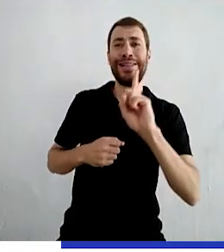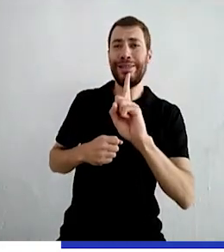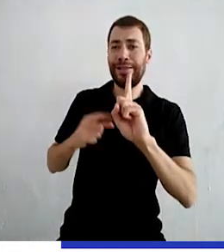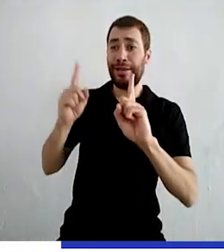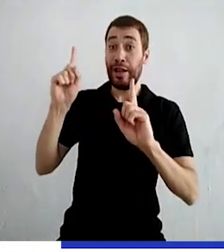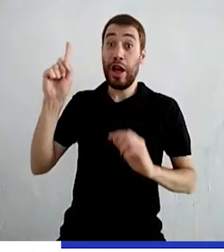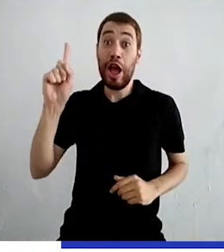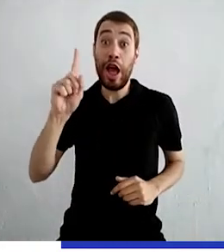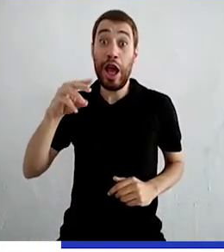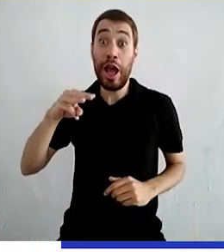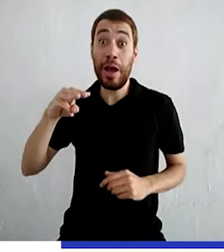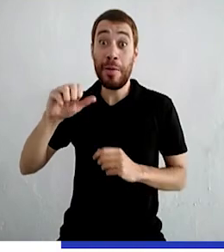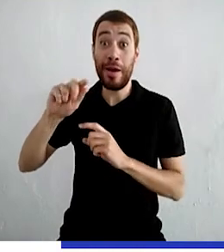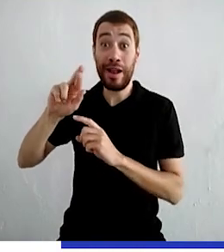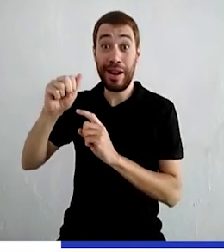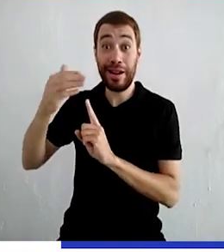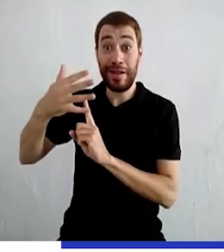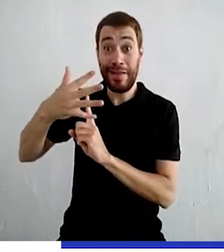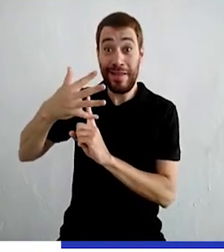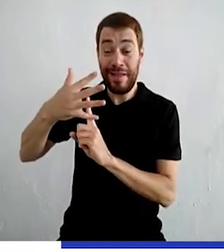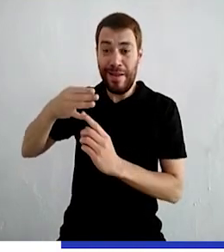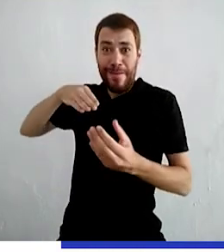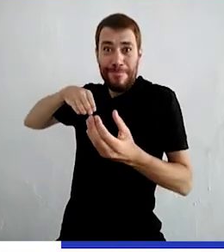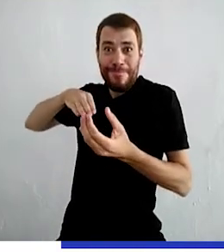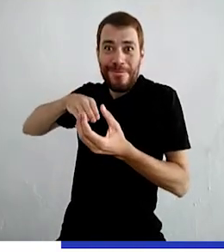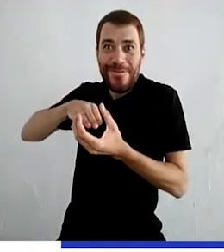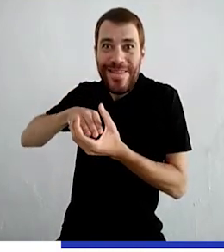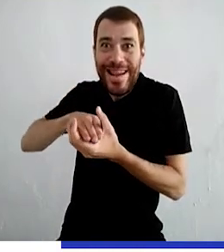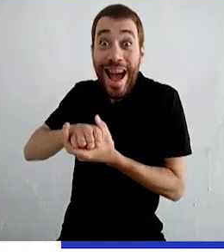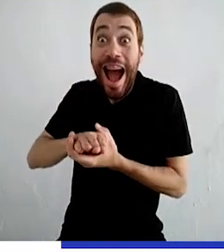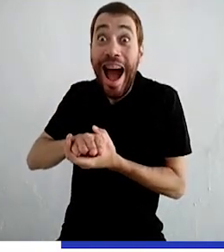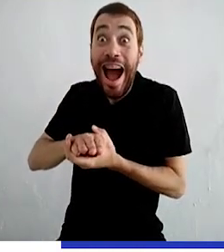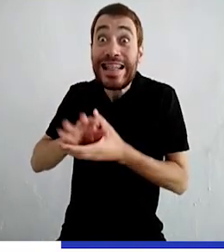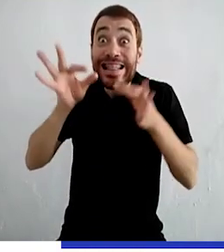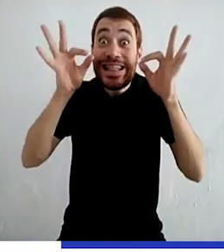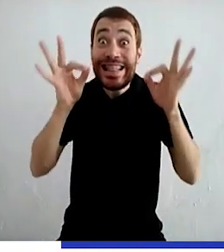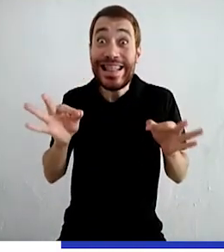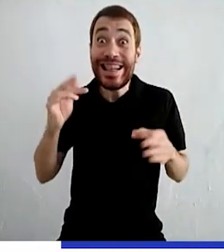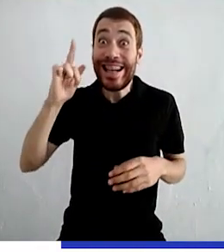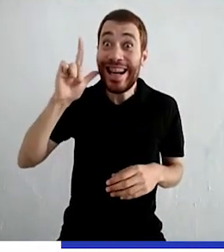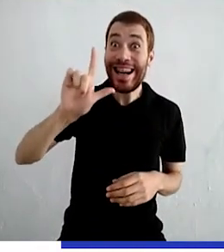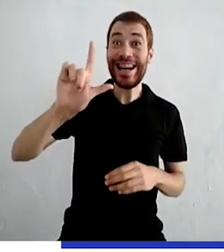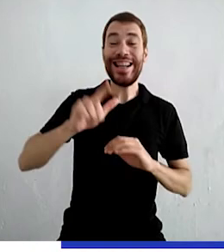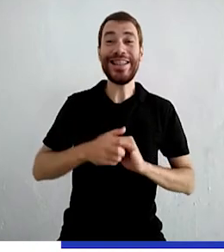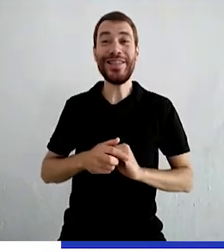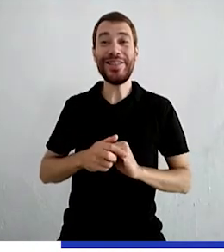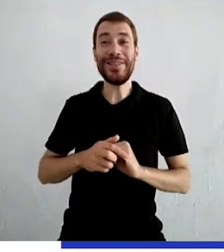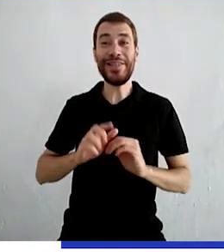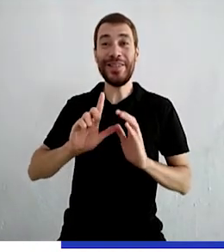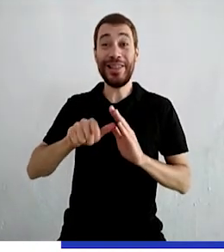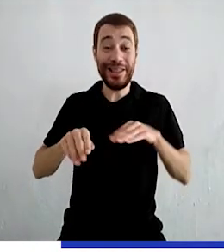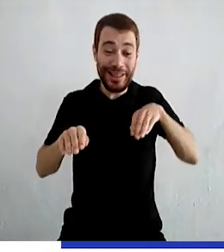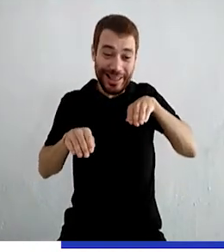Ela meteu o pé no sapatinho e esse lhe coube perfeitamente. Depois,